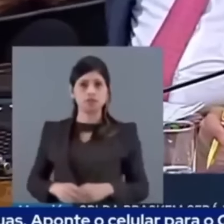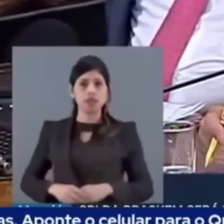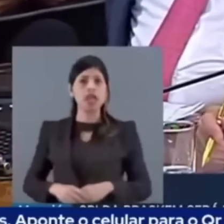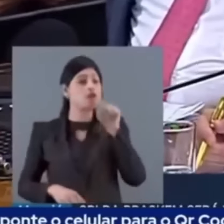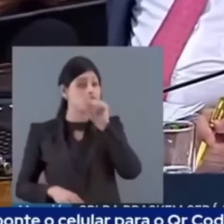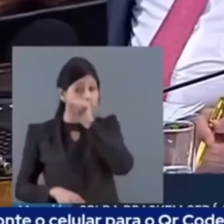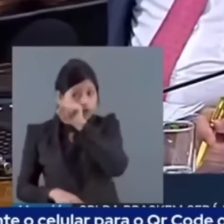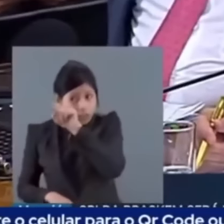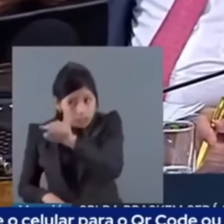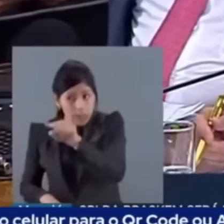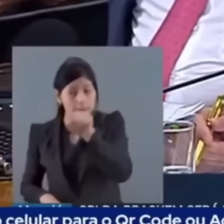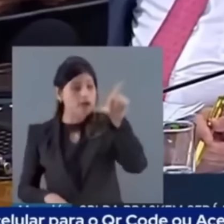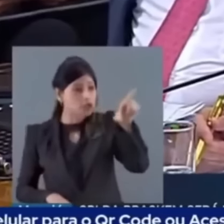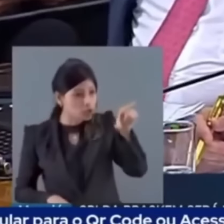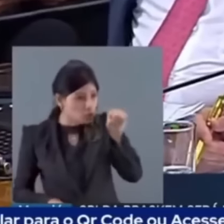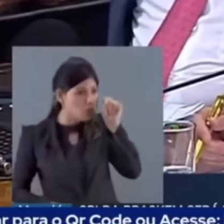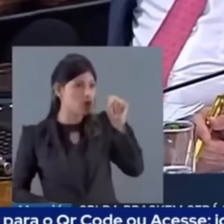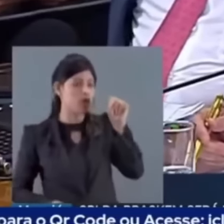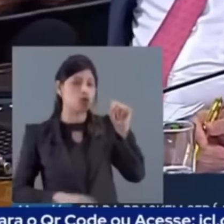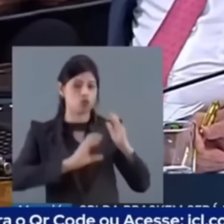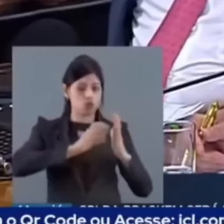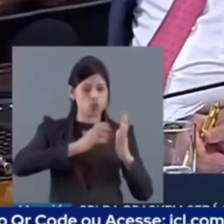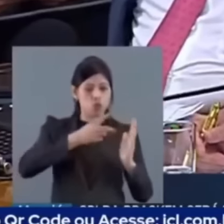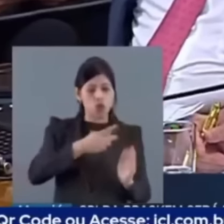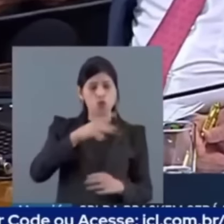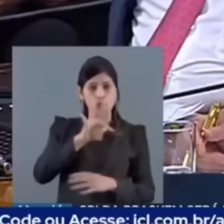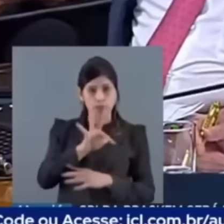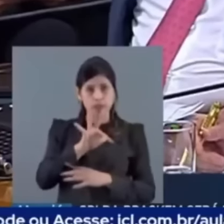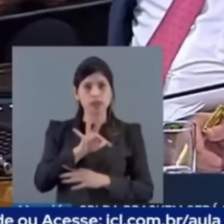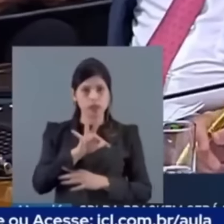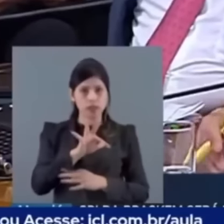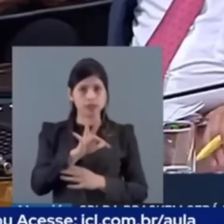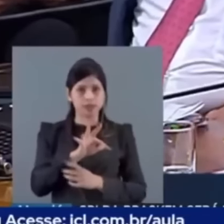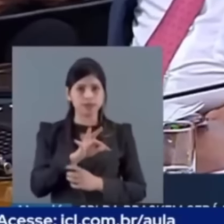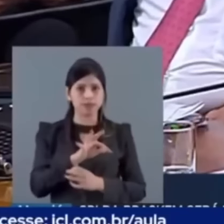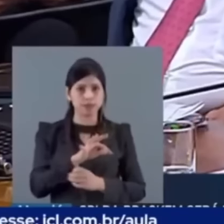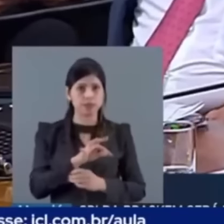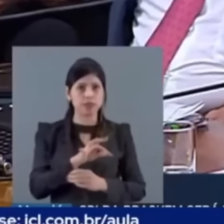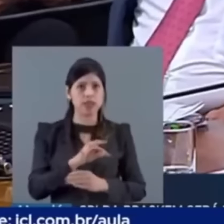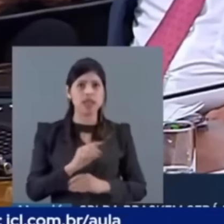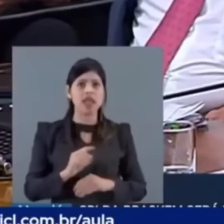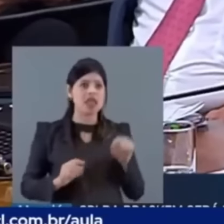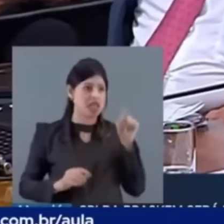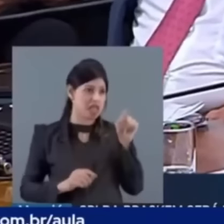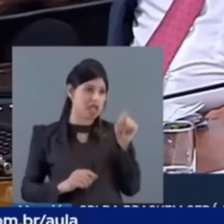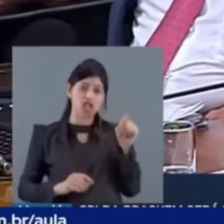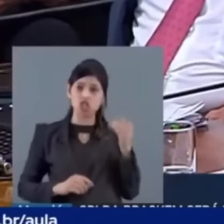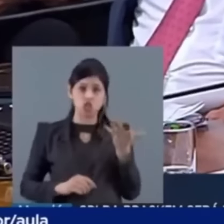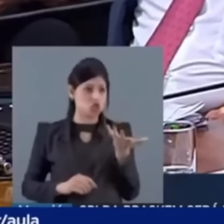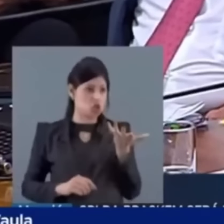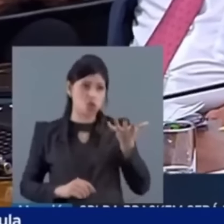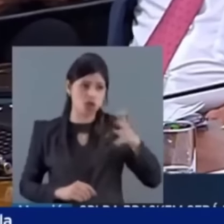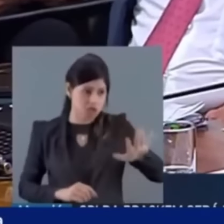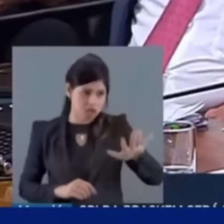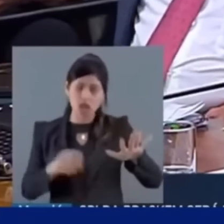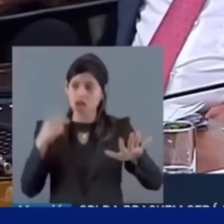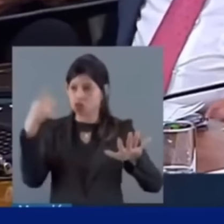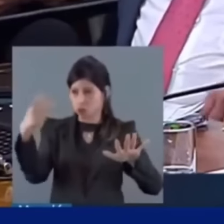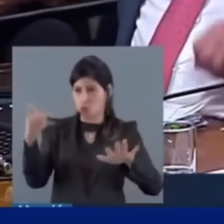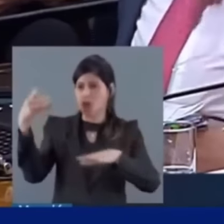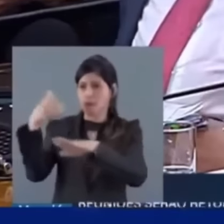Eu levantei isso Com pessoas Do partido Não estavam Querendo mais A sua presença Como